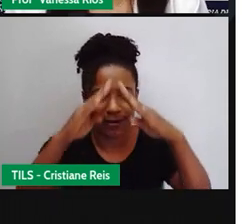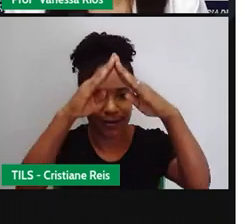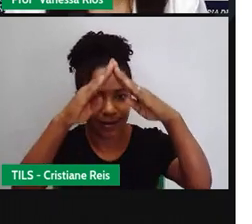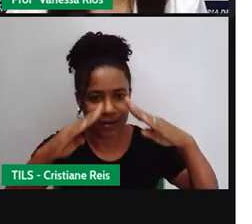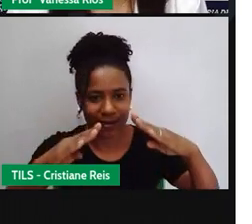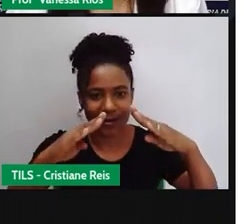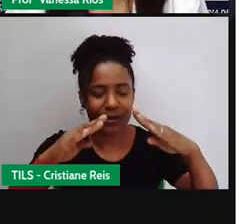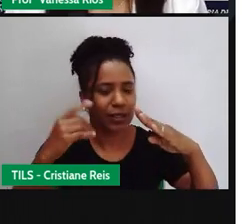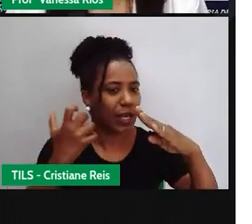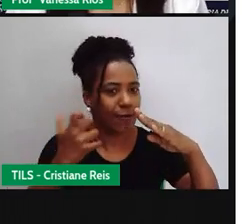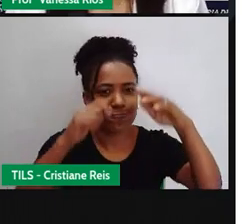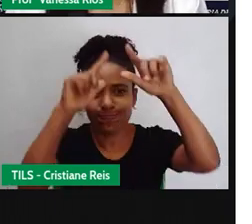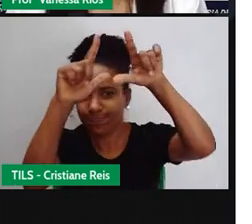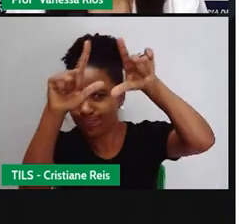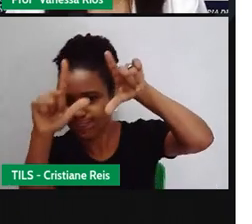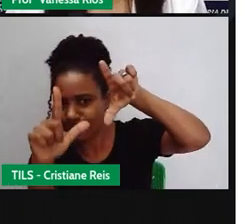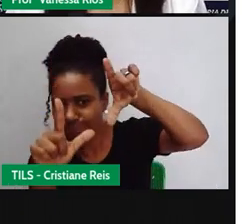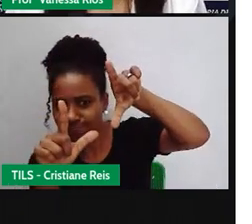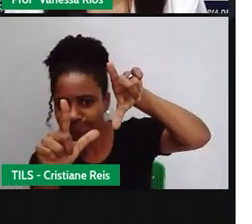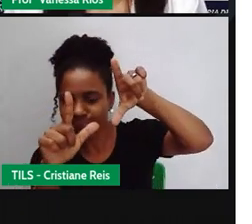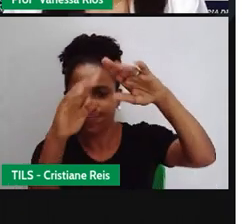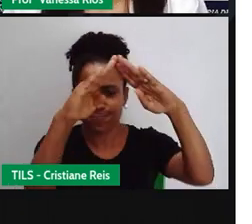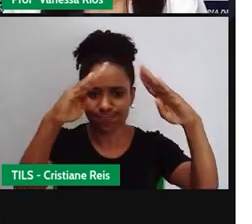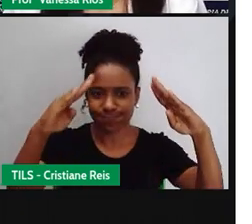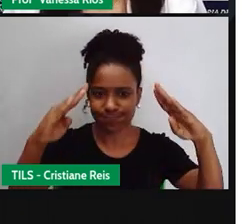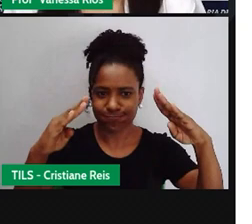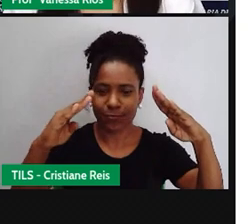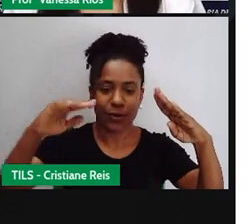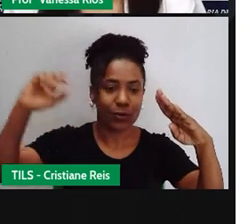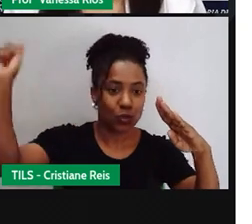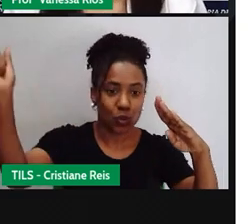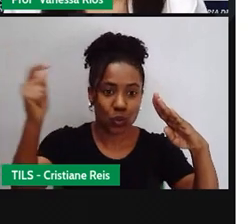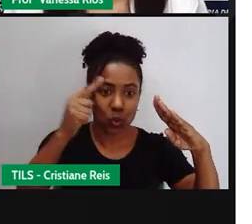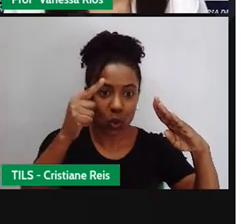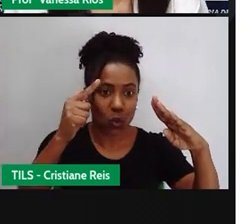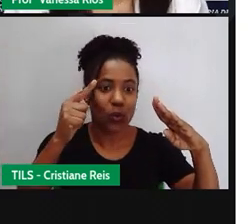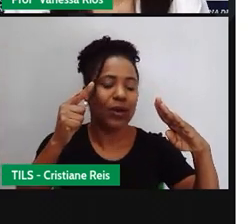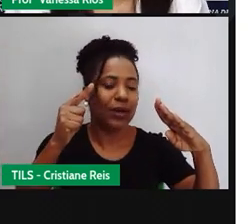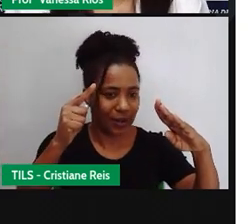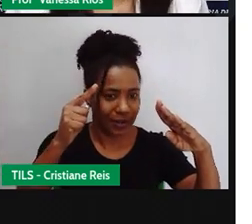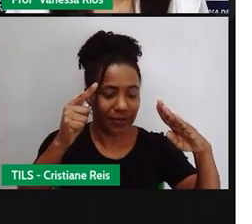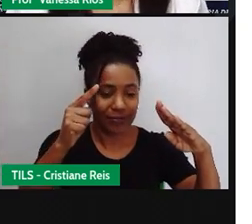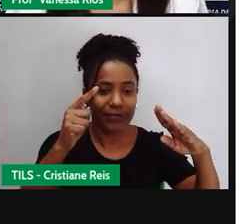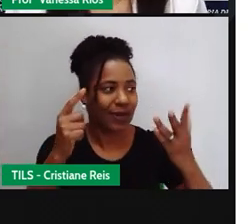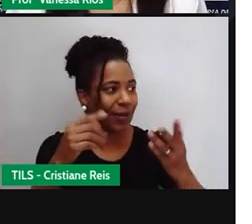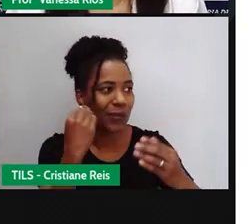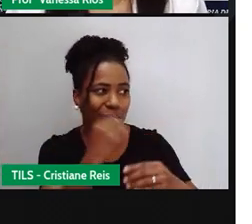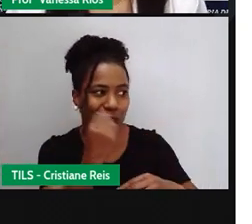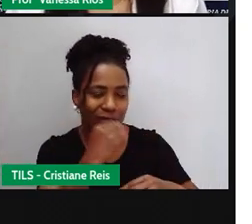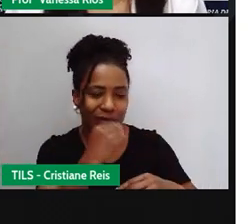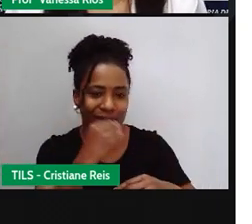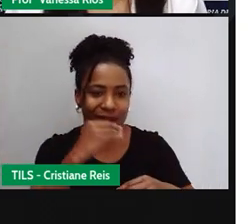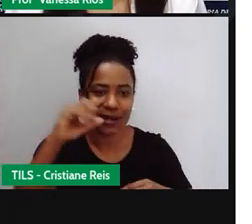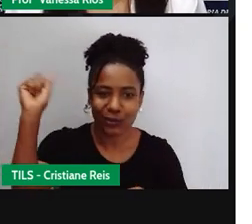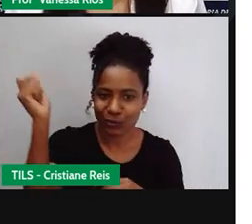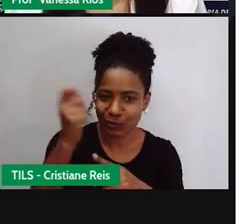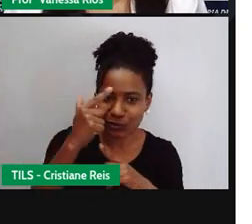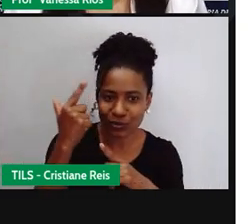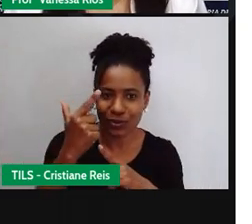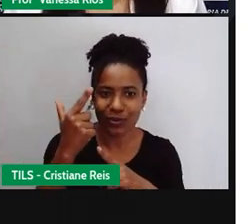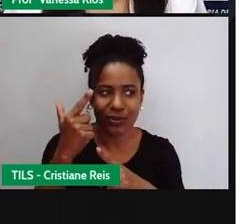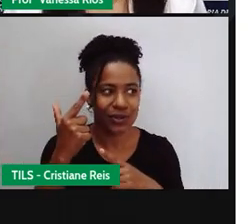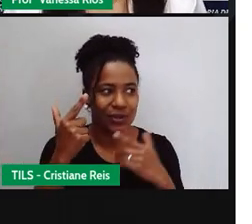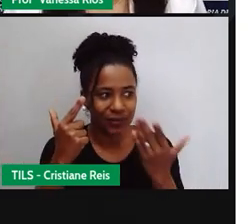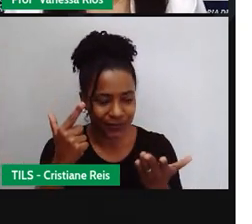instalar placas de energia solar no telhado, para que elas possam aproveitar essa energia oferecida pelo sol,